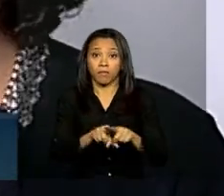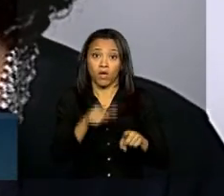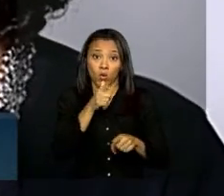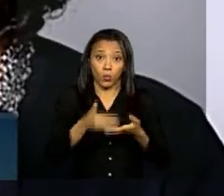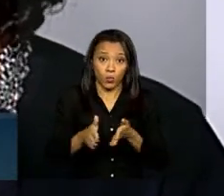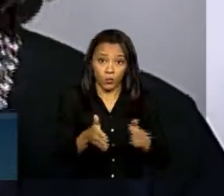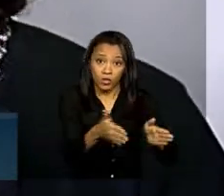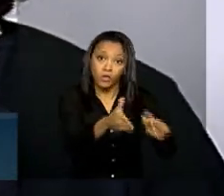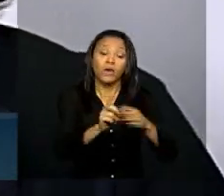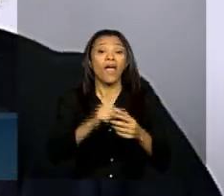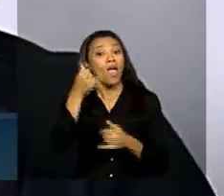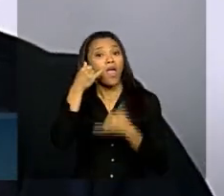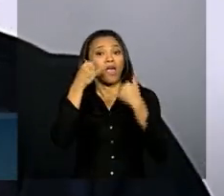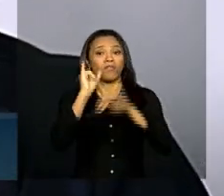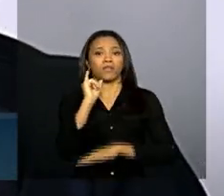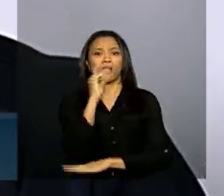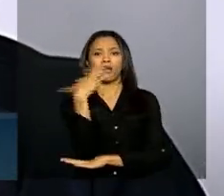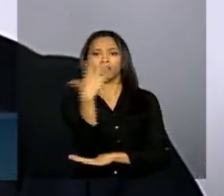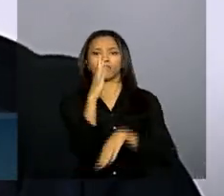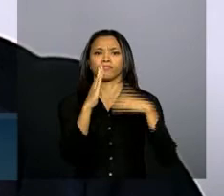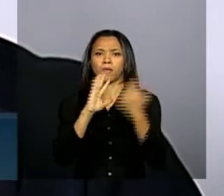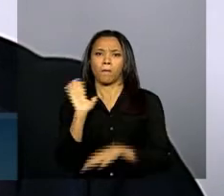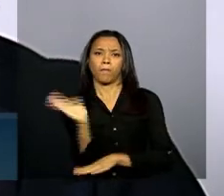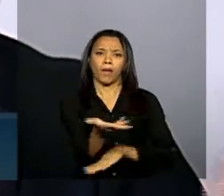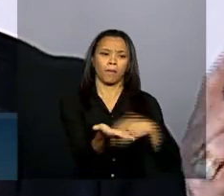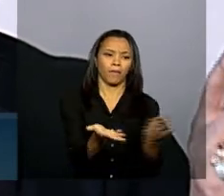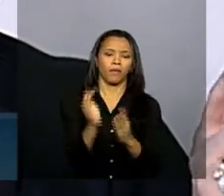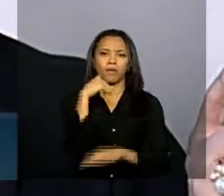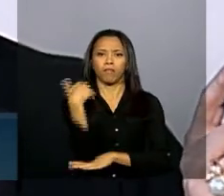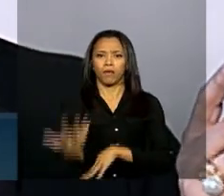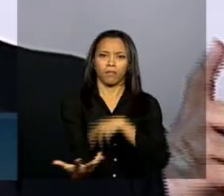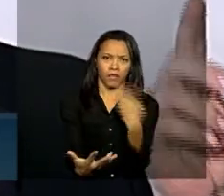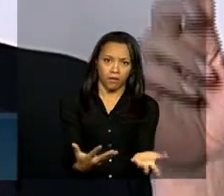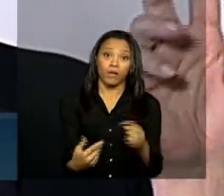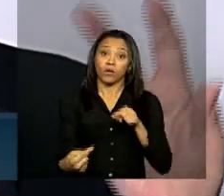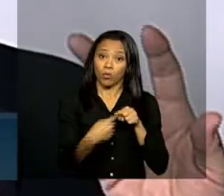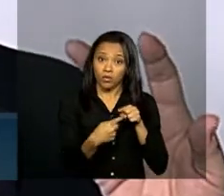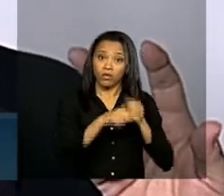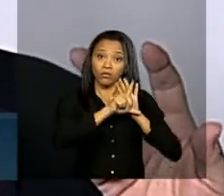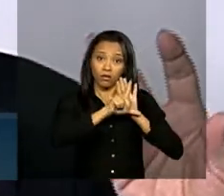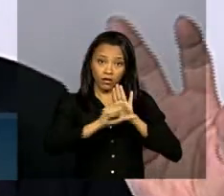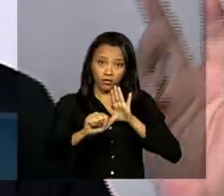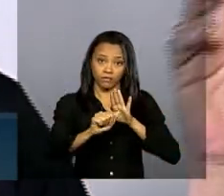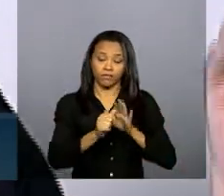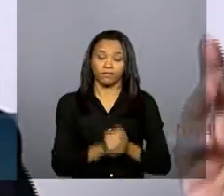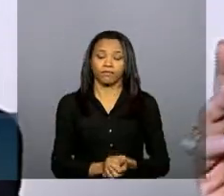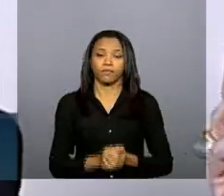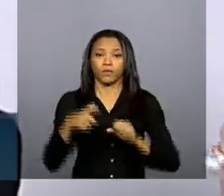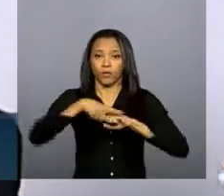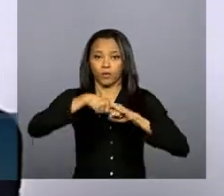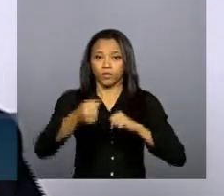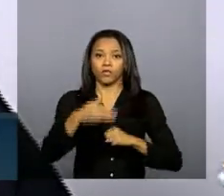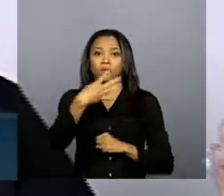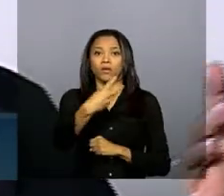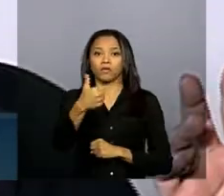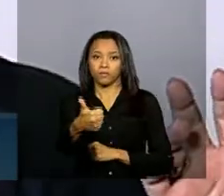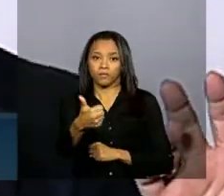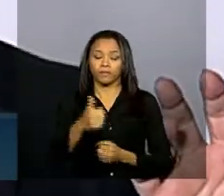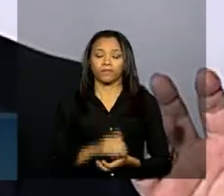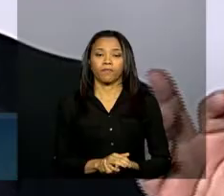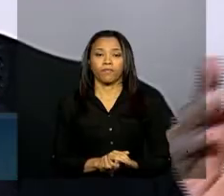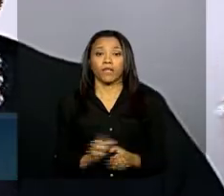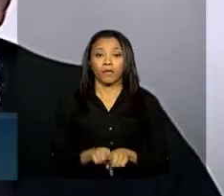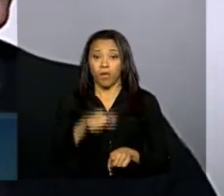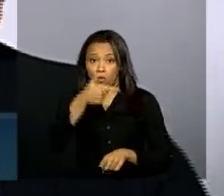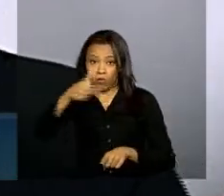desmatar e gerar pagamento de serviços ambientais instrumentos econômicos do artigo 41 se não me falha a memória e outro estudo muito importante que está em curso